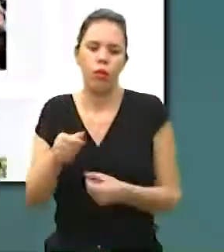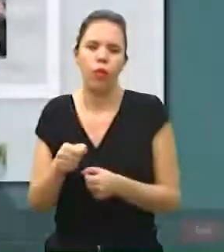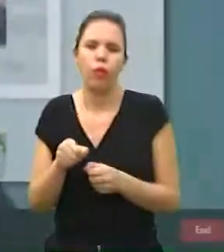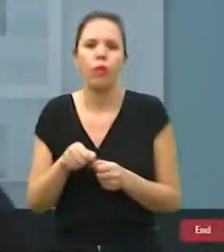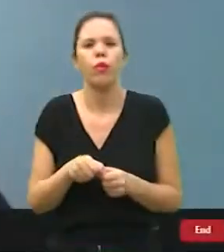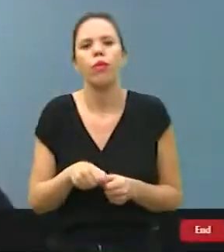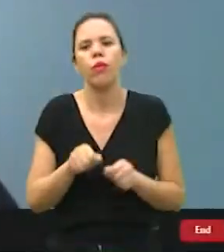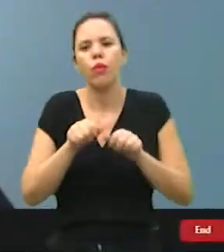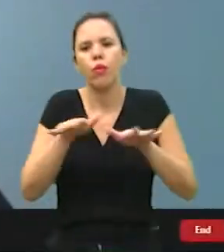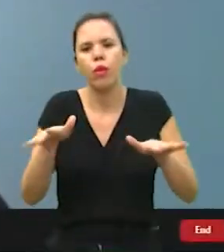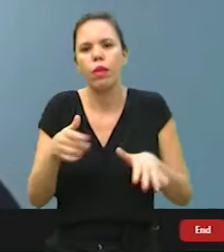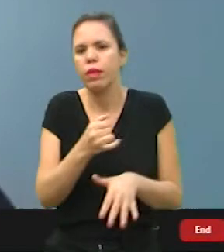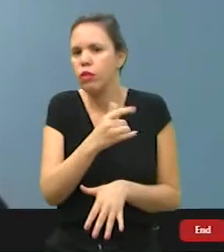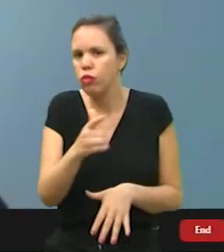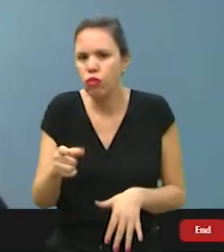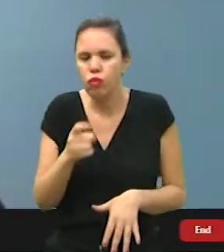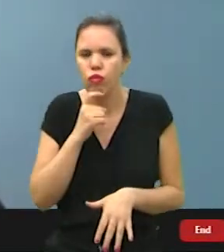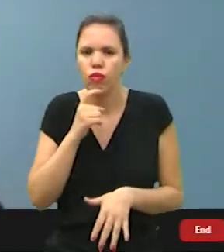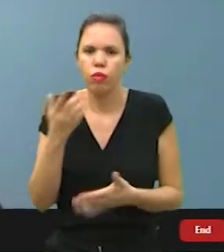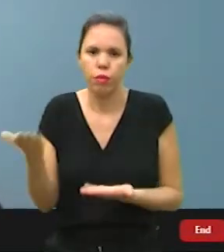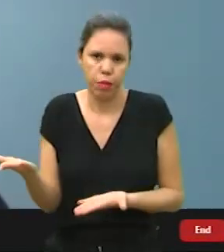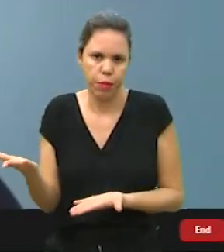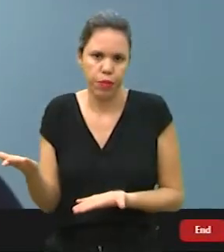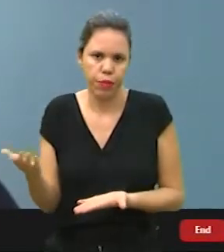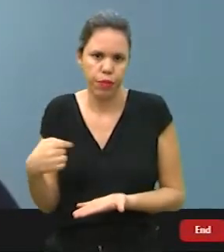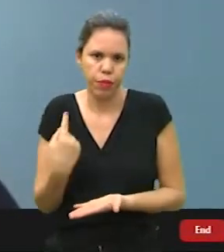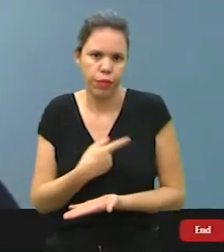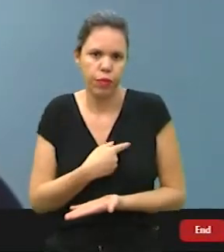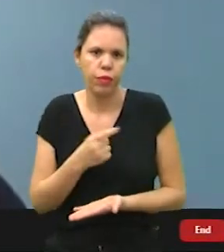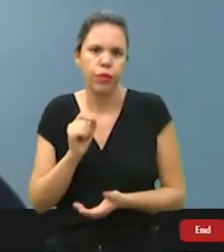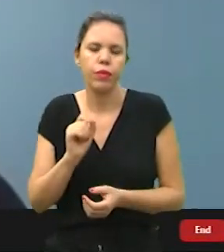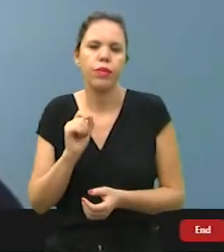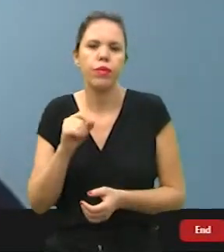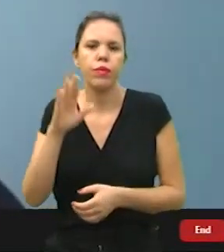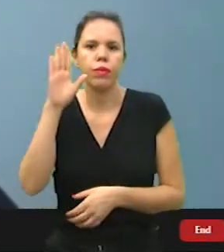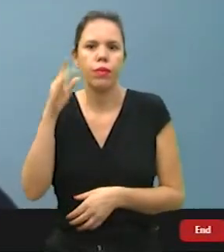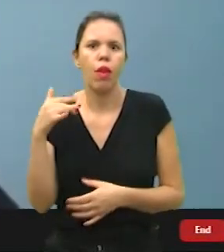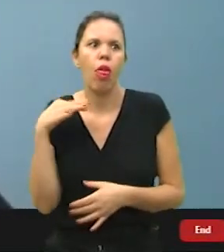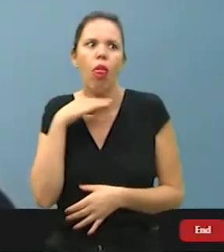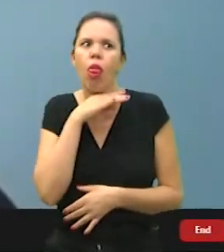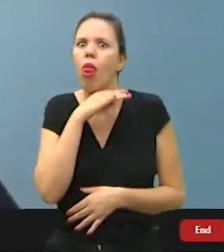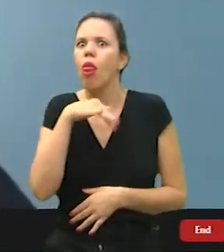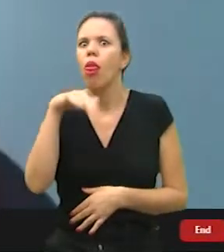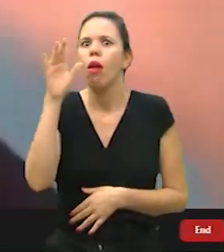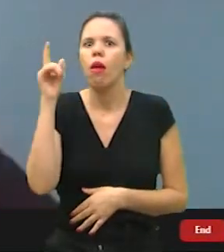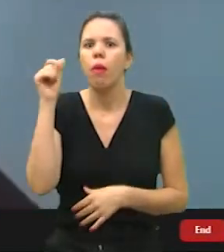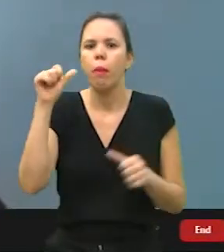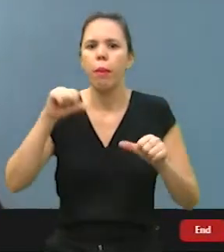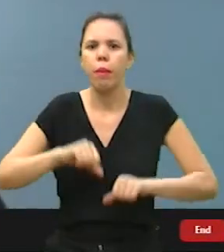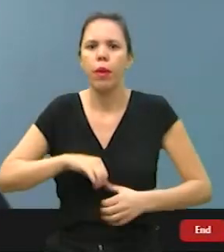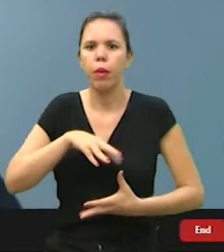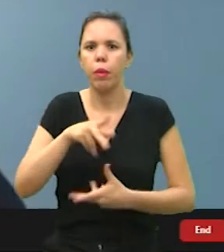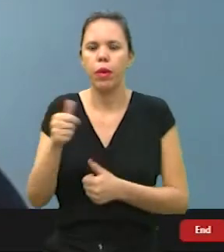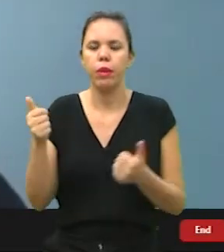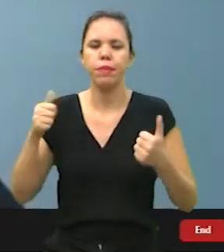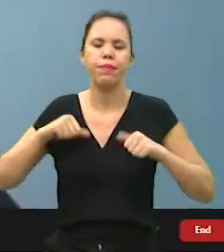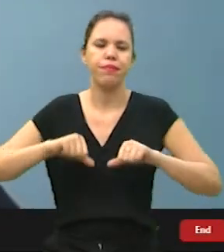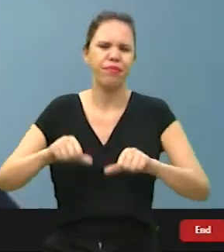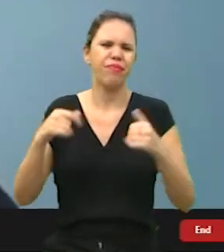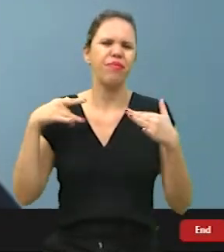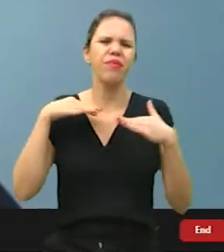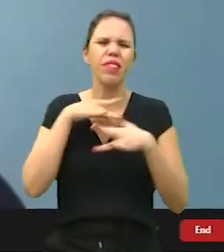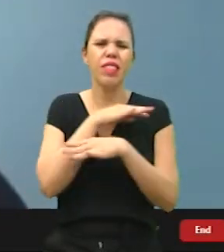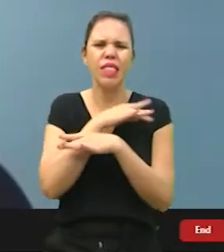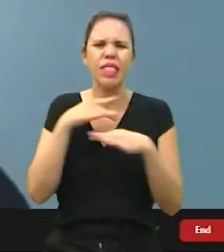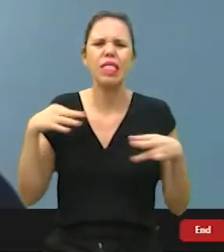Sem a Antártica, sem o gelo da Antártica, a gente vai ficar ainda mais quente, né? O planeta vai ficar ainda